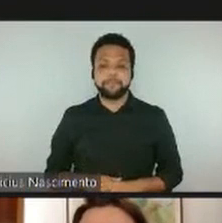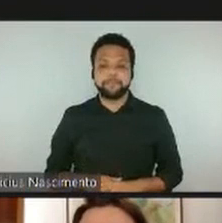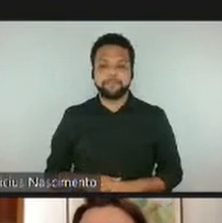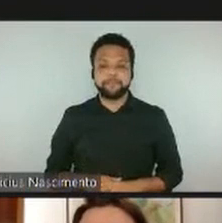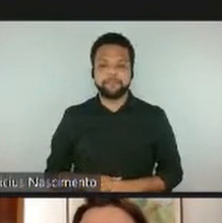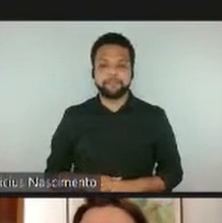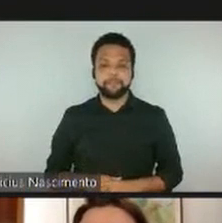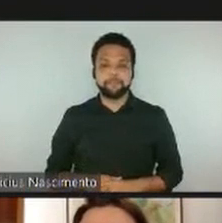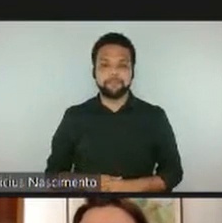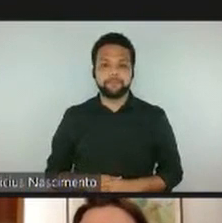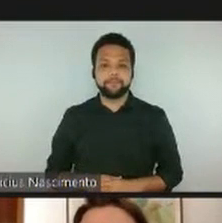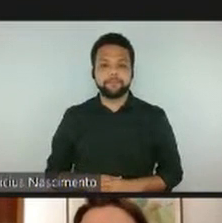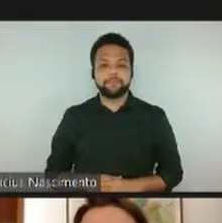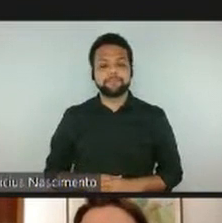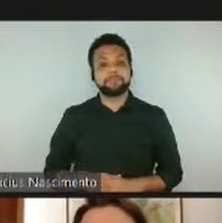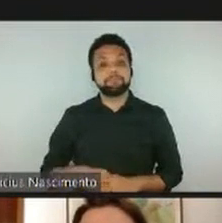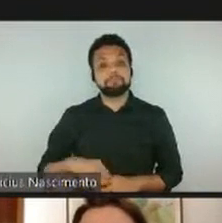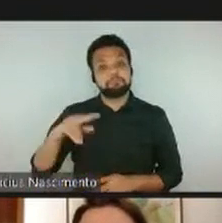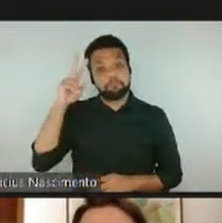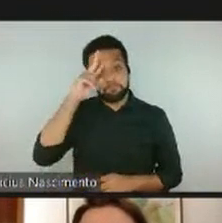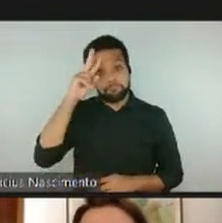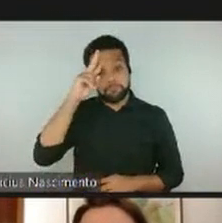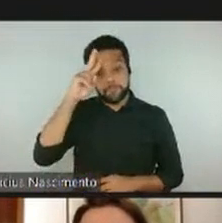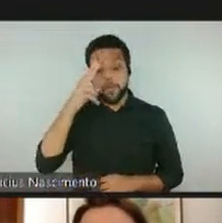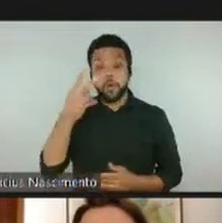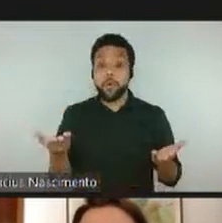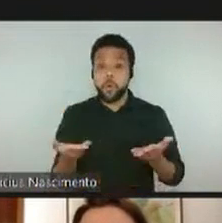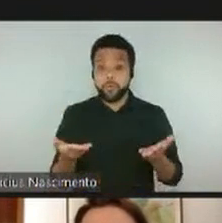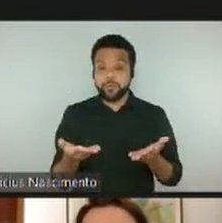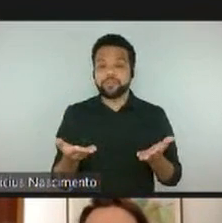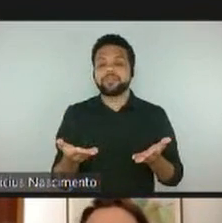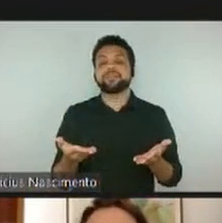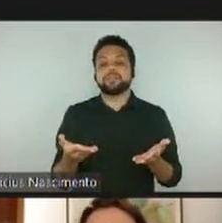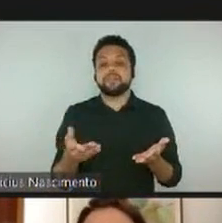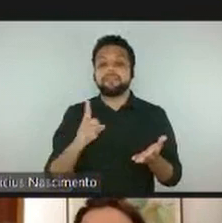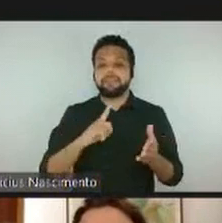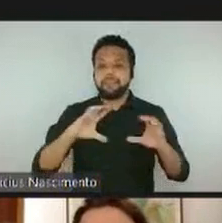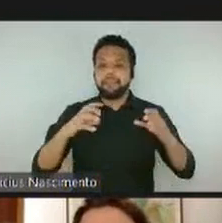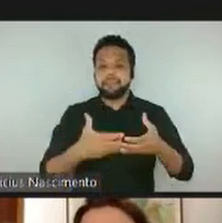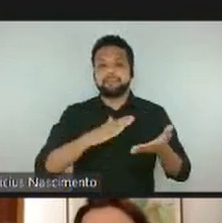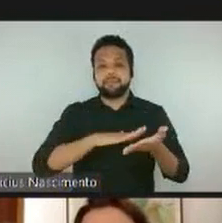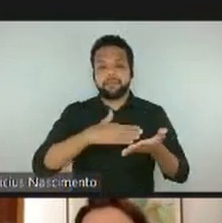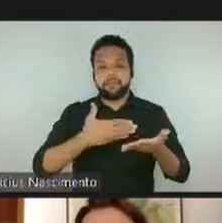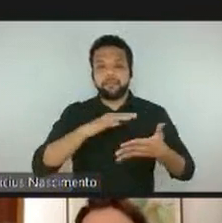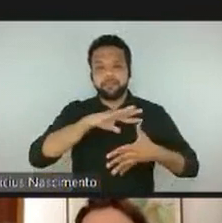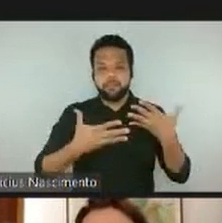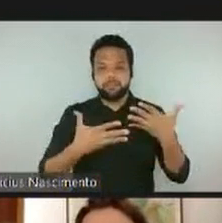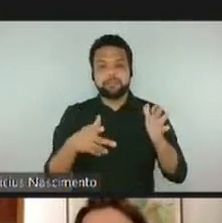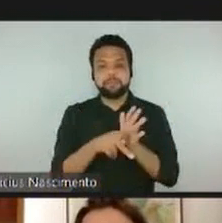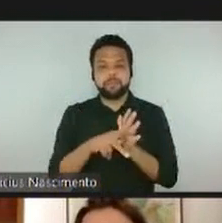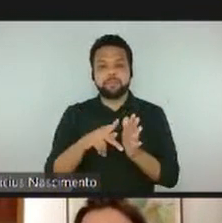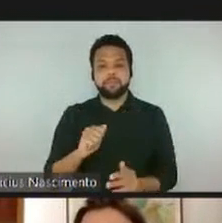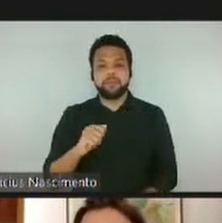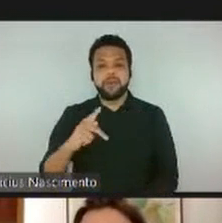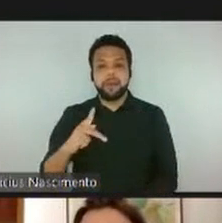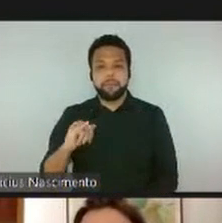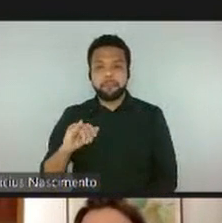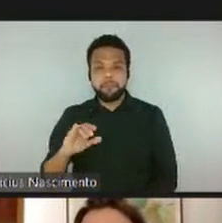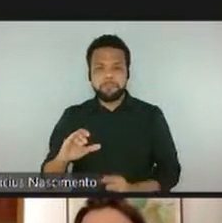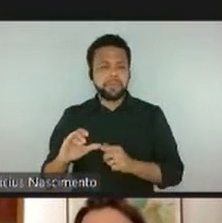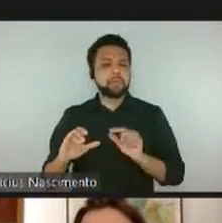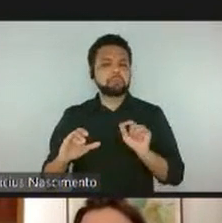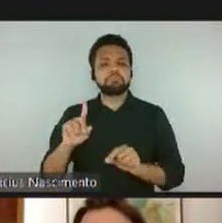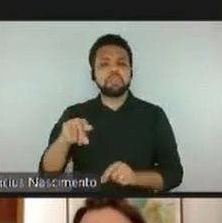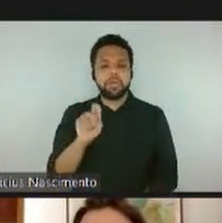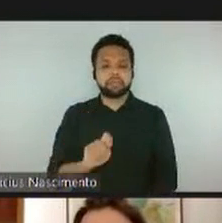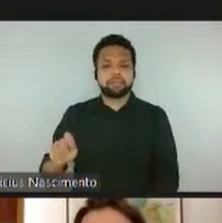Lembrando que nós somos acompanhados pela equipe de tradução de Libras da APIC, que é a Associação Profissional de Intérpretes de